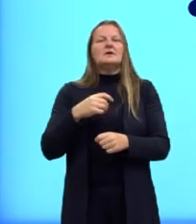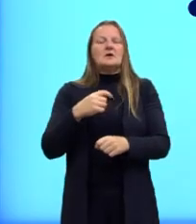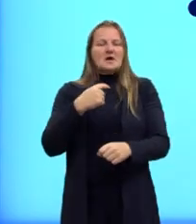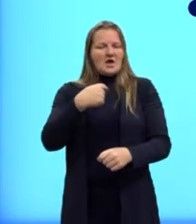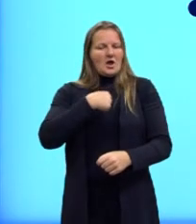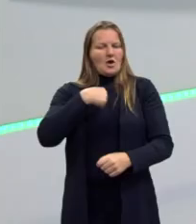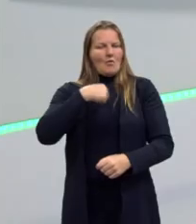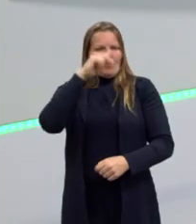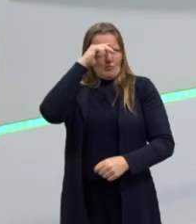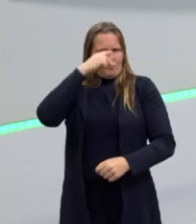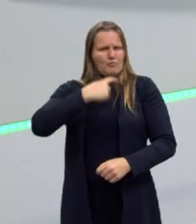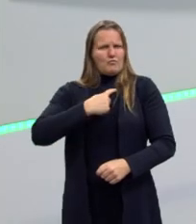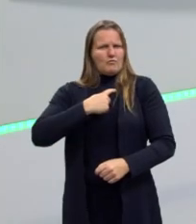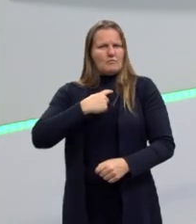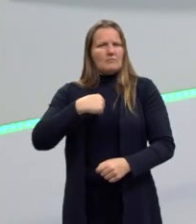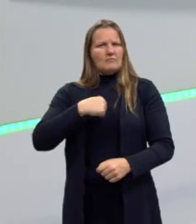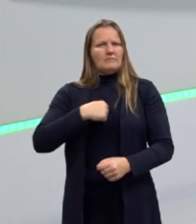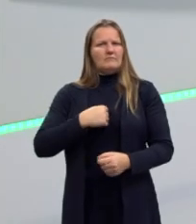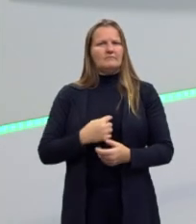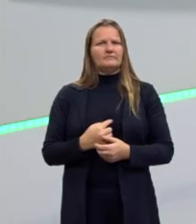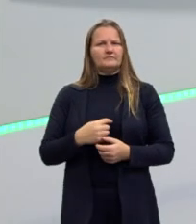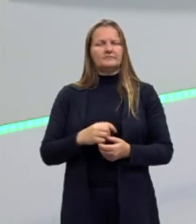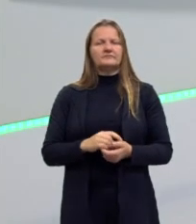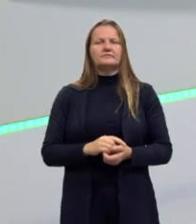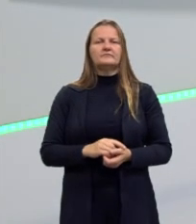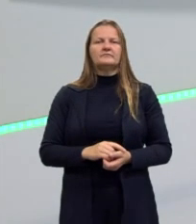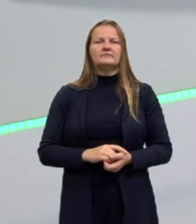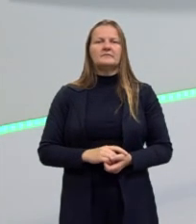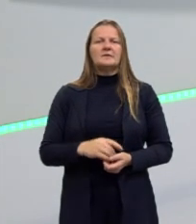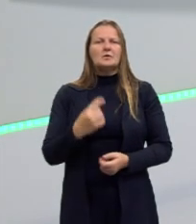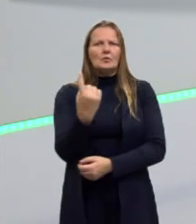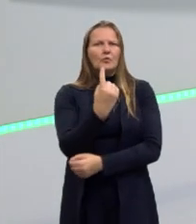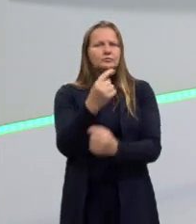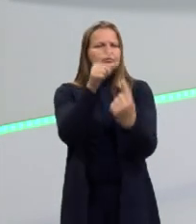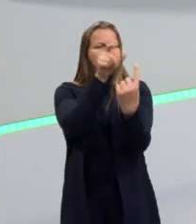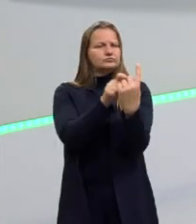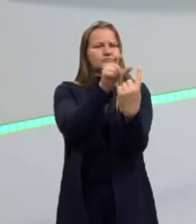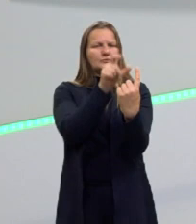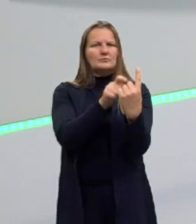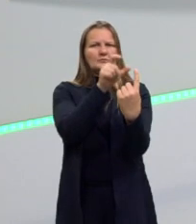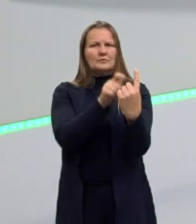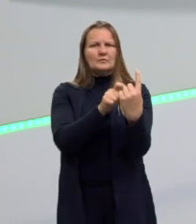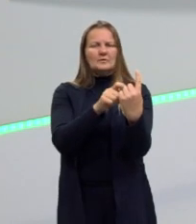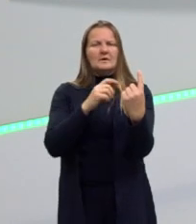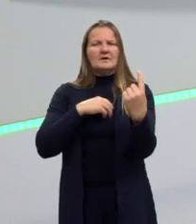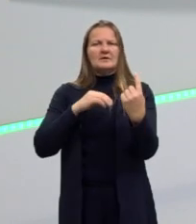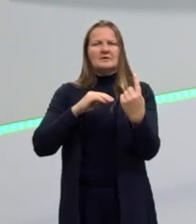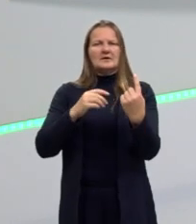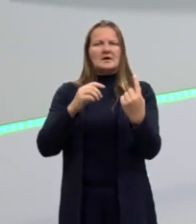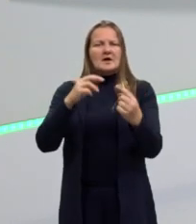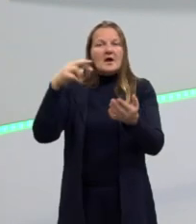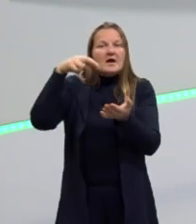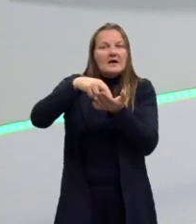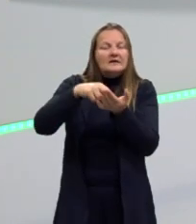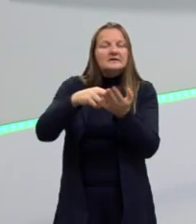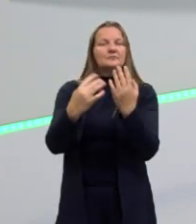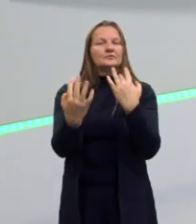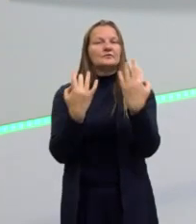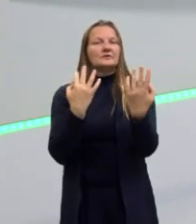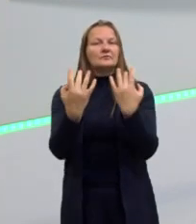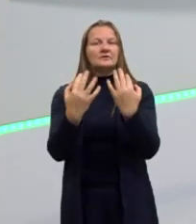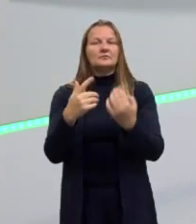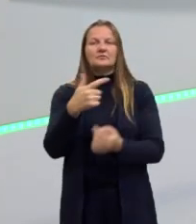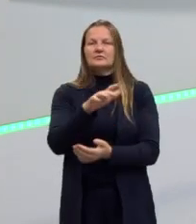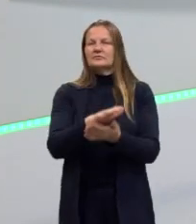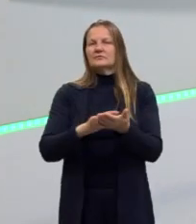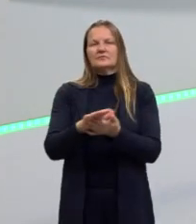eu. Então, tem essa coisa de ser focado no eu, no indivíduo. Quando a gente passa para realismo, naturalismo, não existe